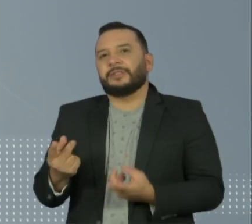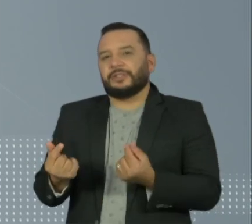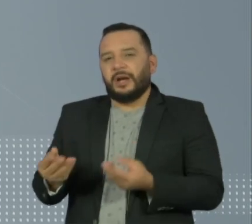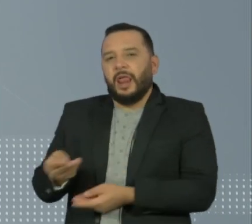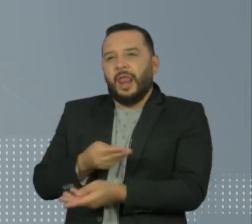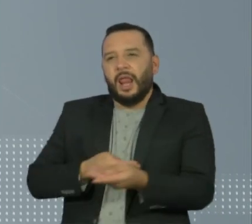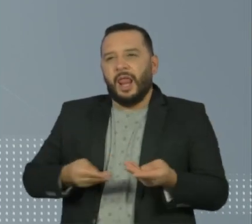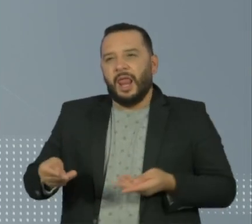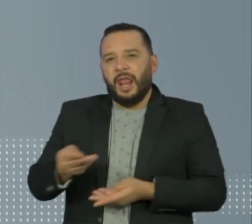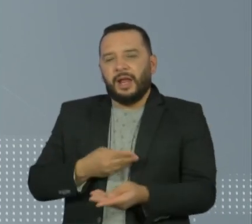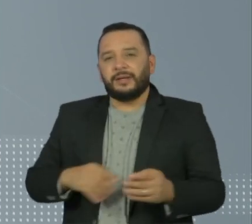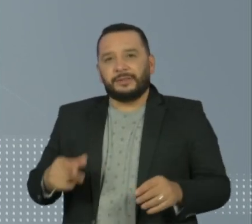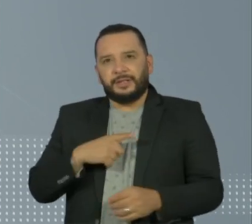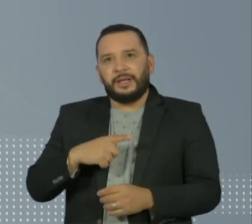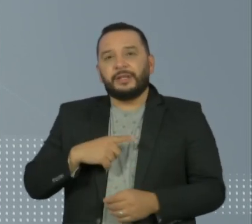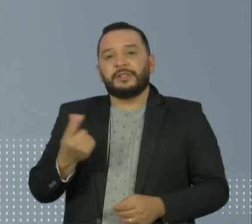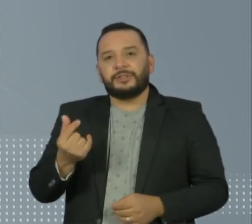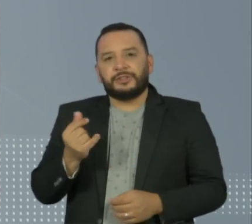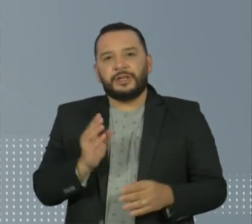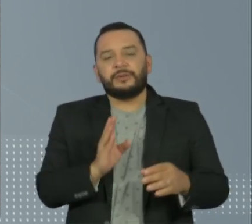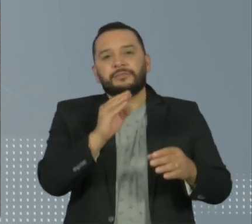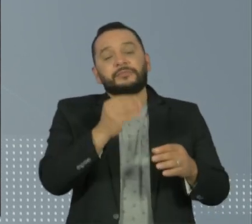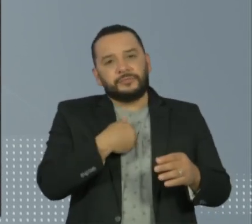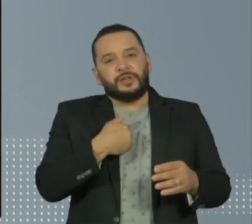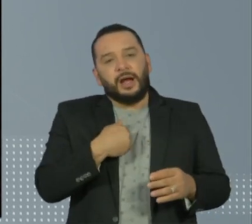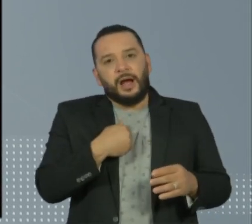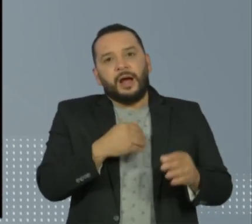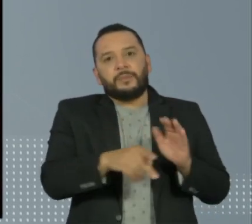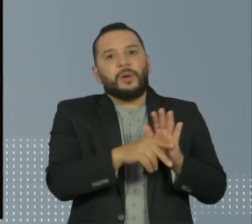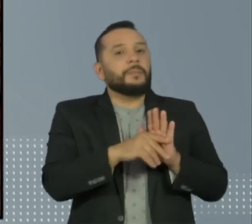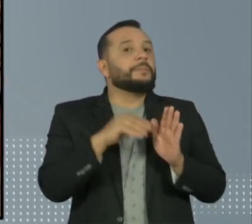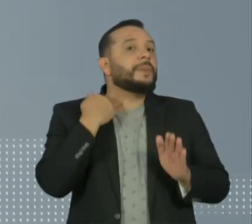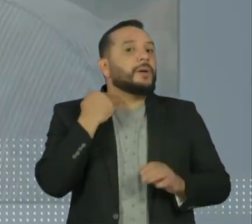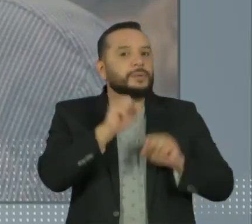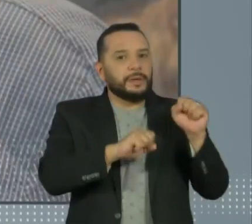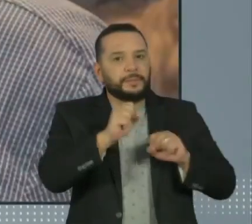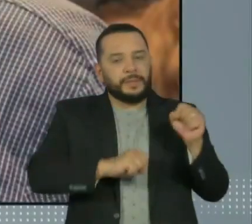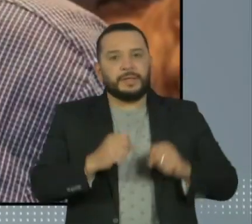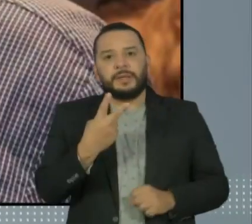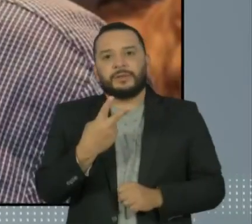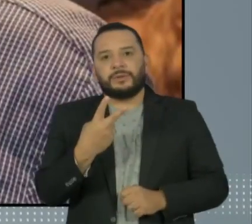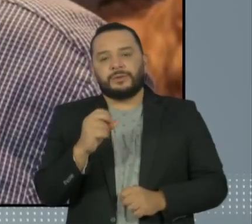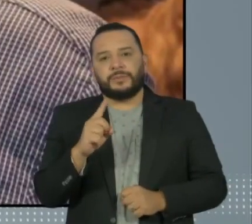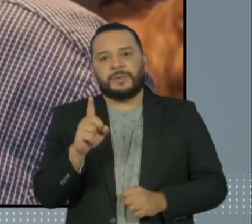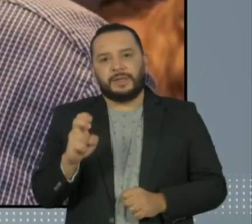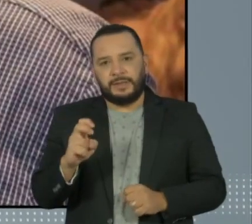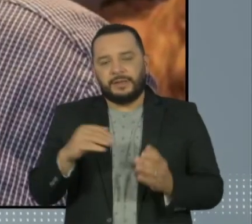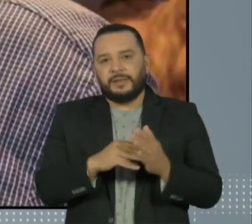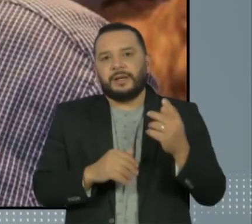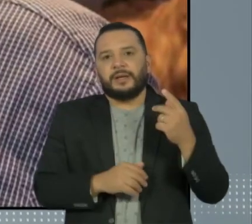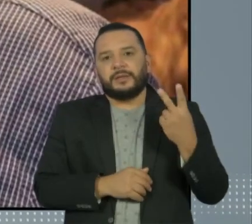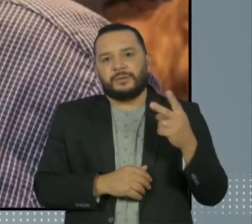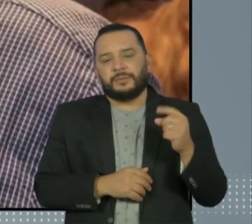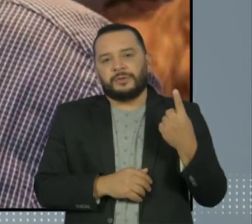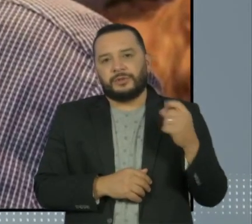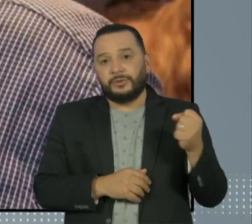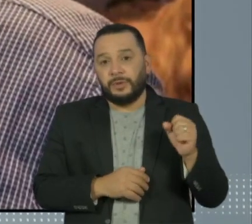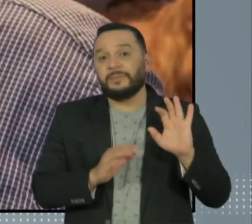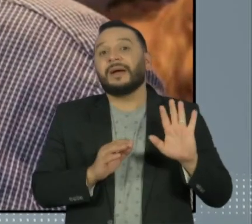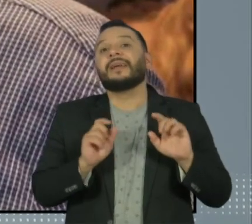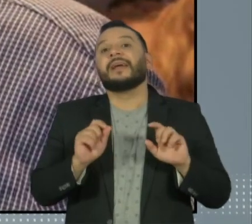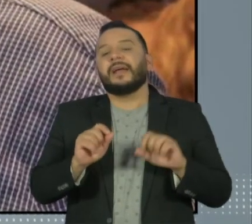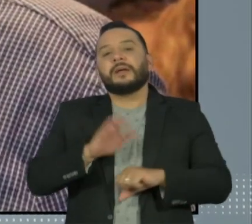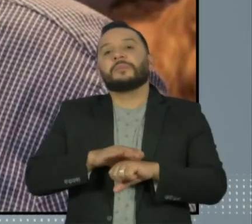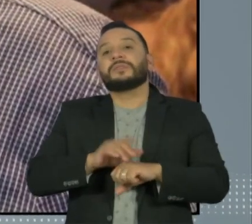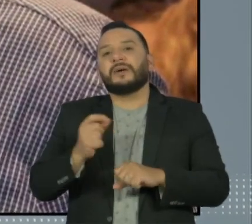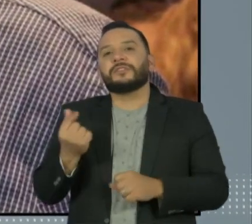sido depositado na conta da empresa entre 2015 e 2018, depois de supostamente ter sido recolhido dos